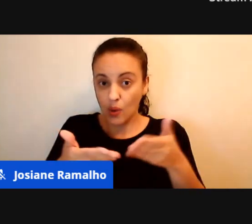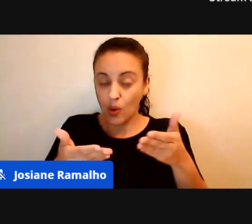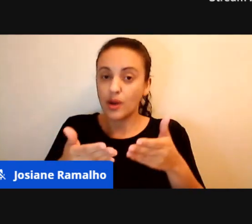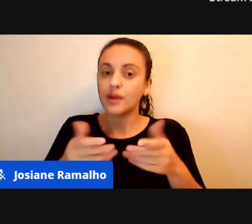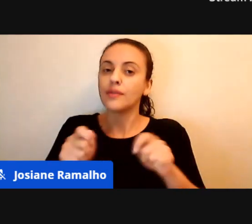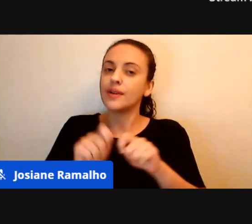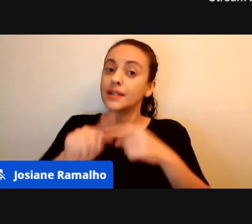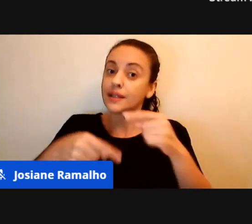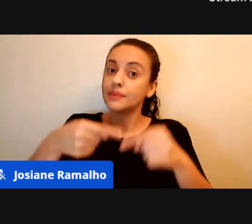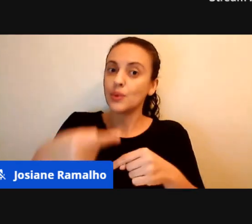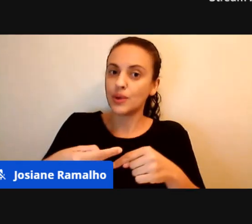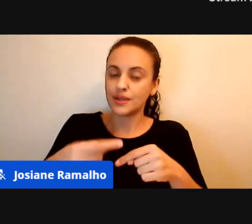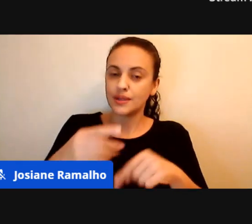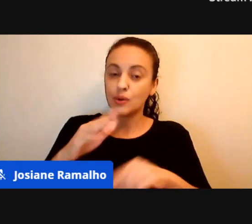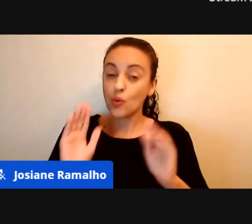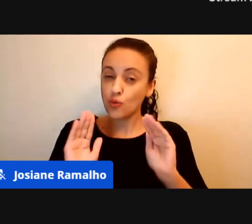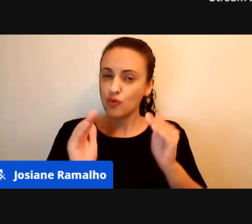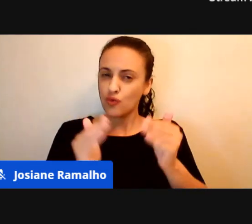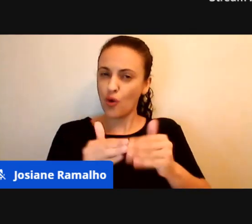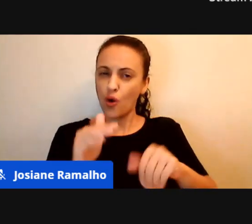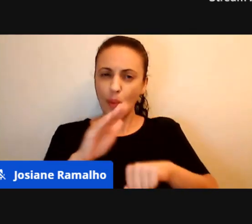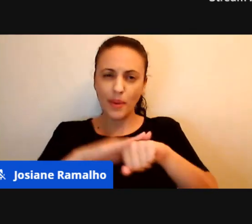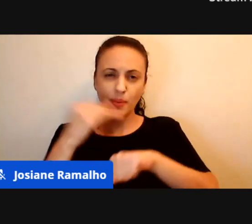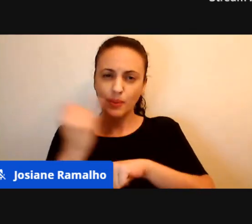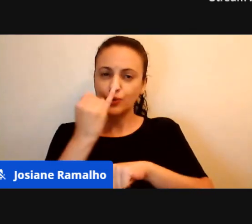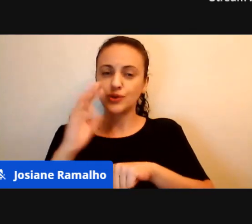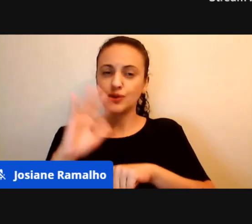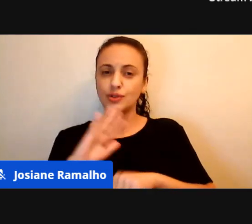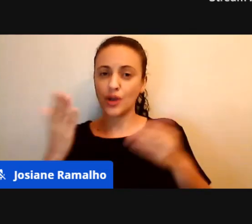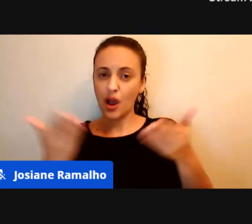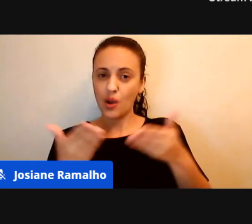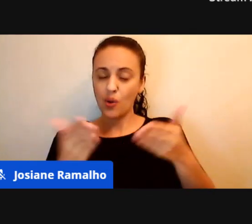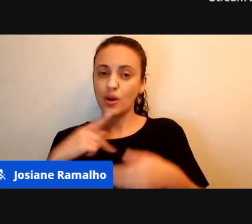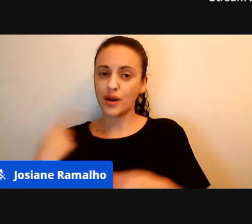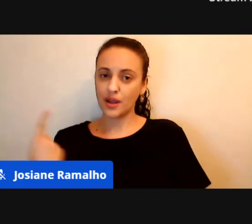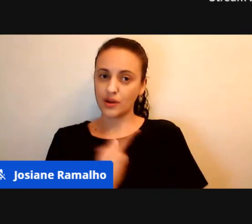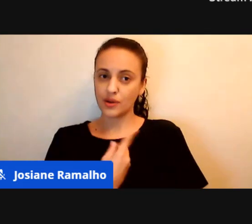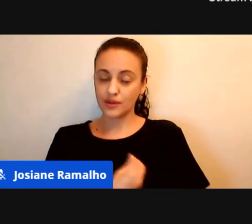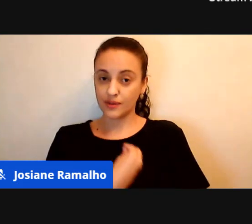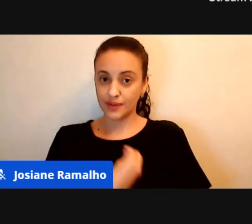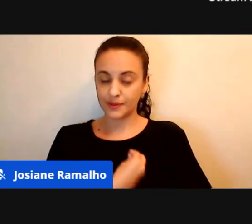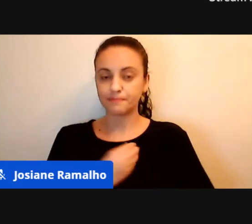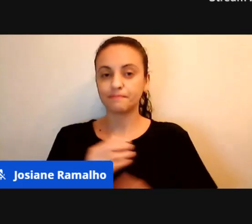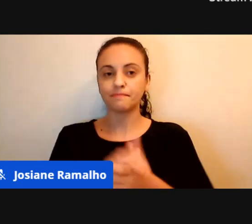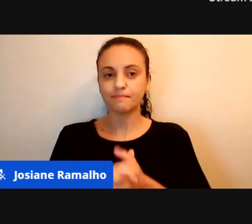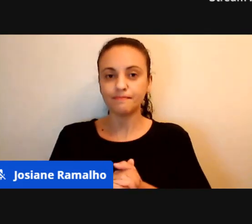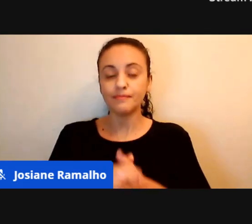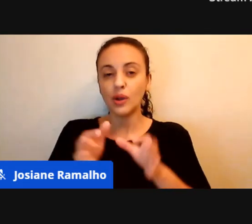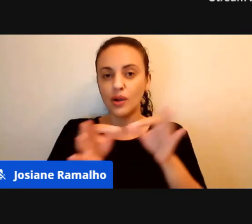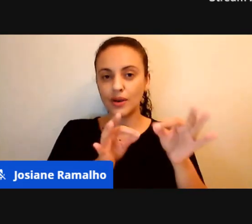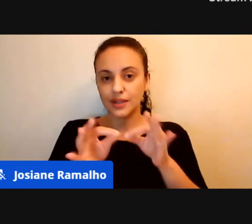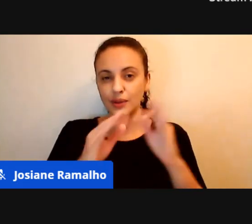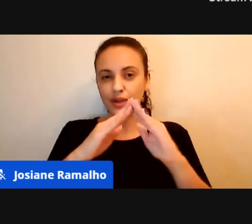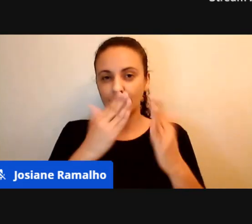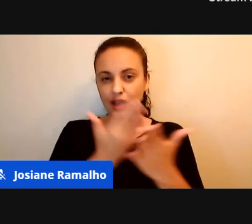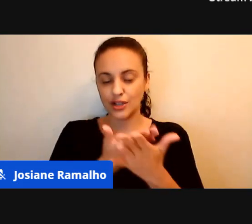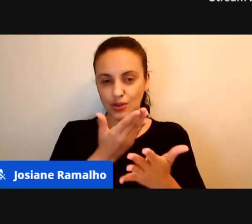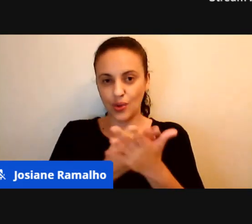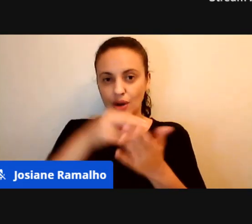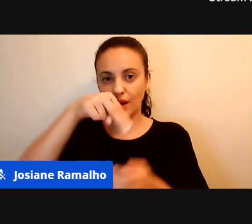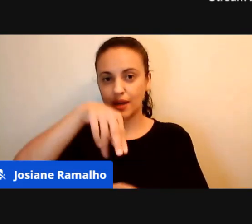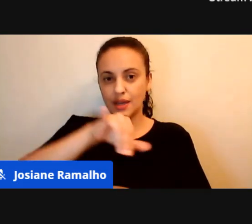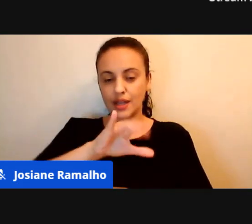vidas. Então, para finalizar, é, a avaliação da escola Nicolau Frageli com as crianças do segundo ano,